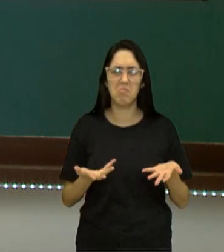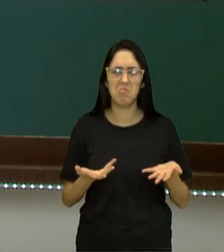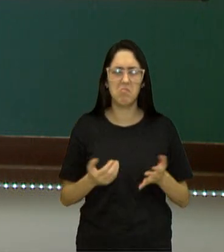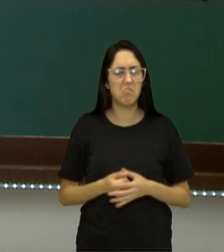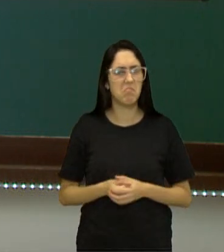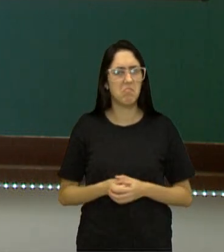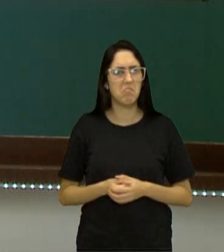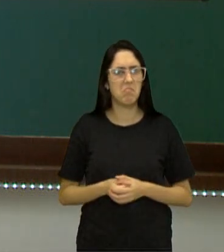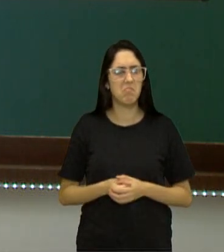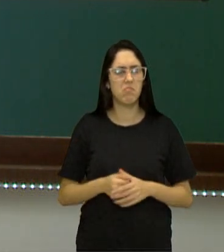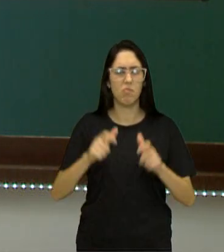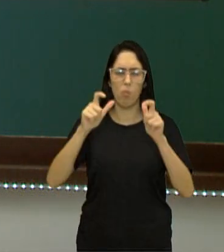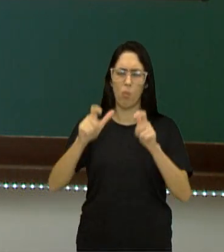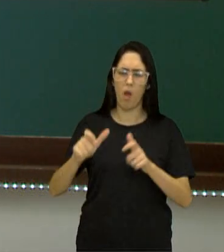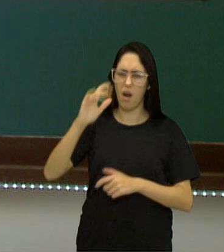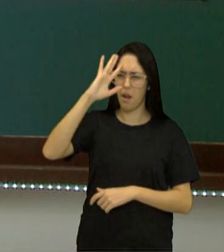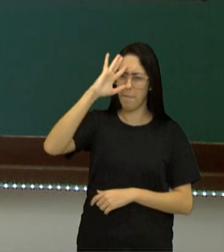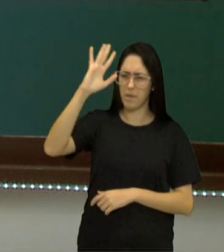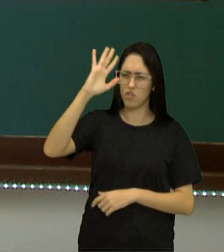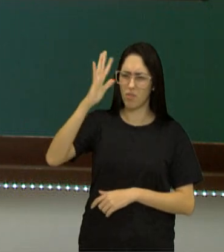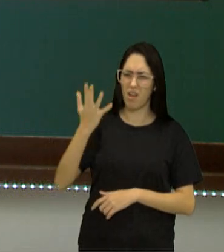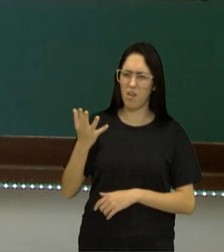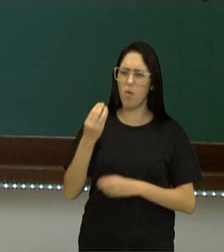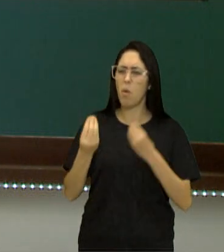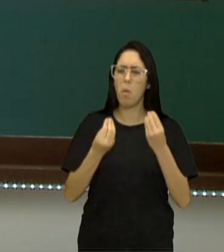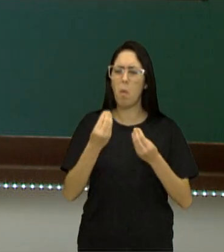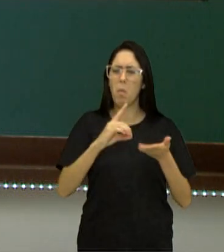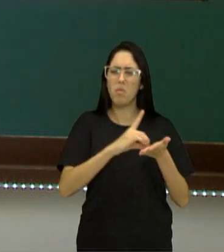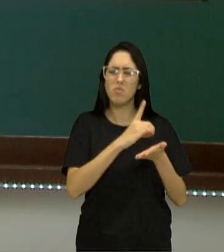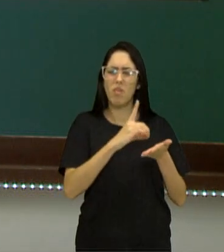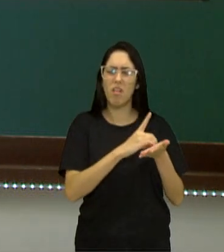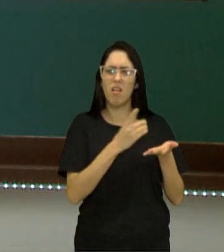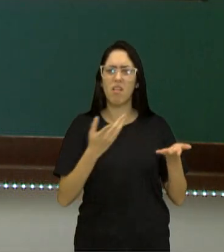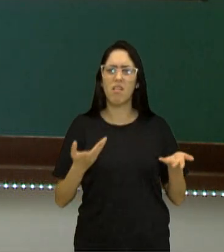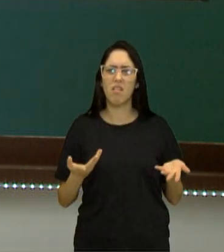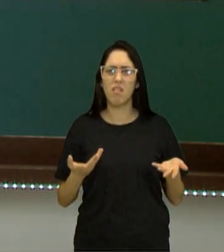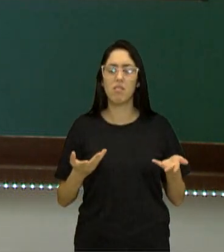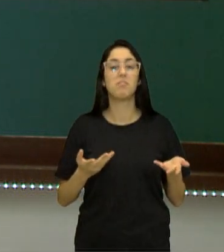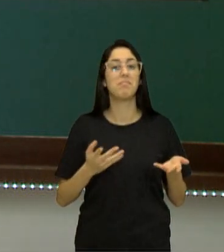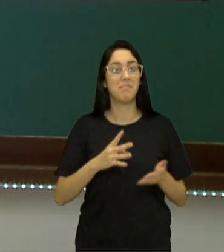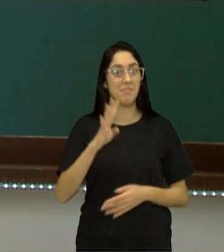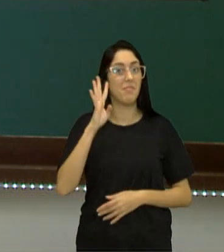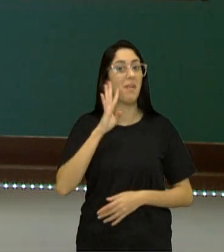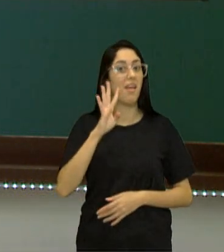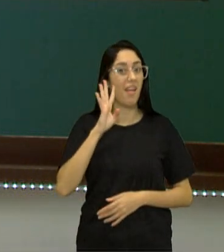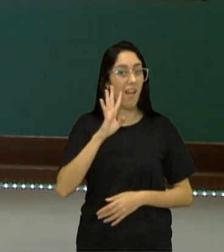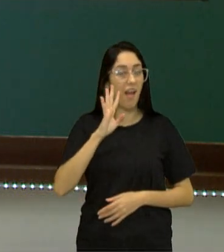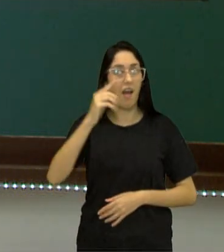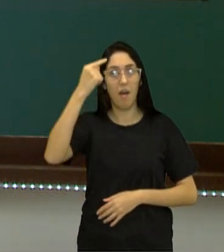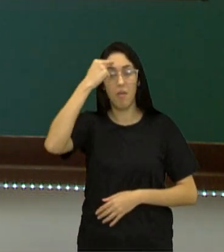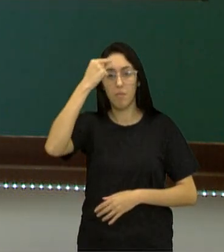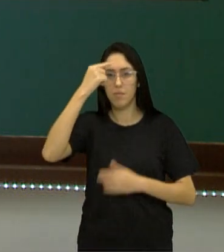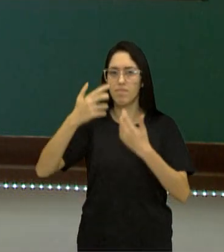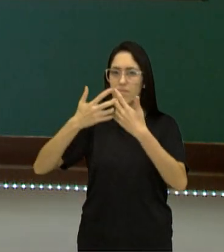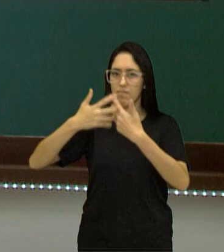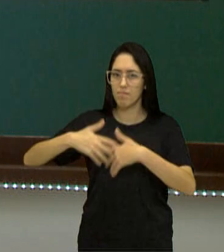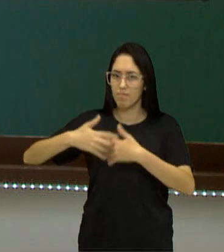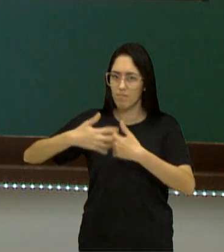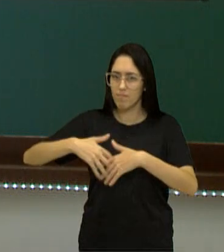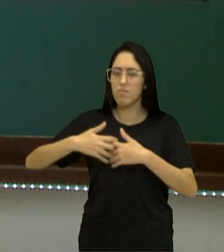Se é um lugar imaginário, como é que eu vou ter um dicionário? É muito legal essas ideias de pensar, né? Vamos ver o que